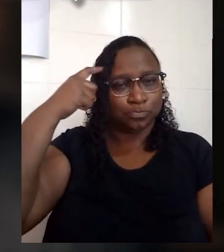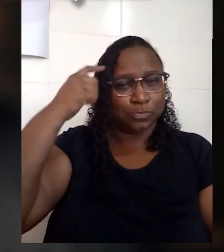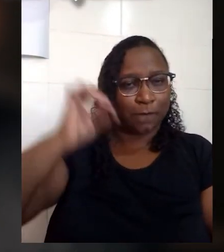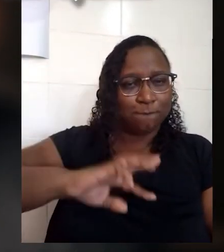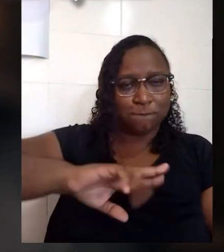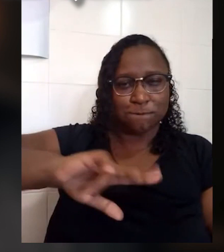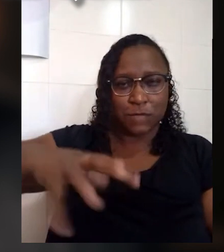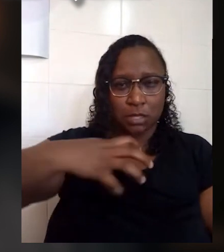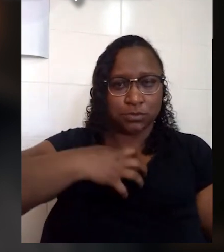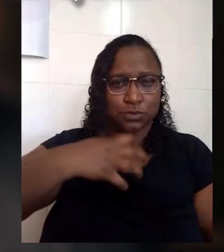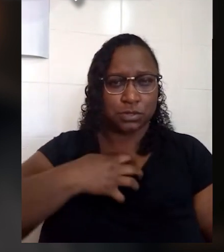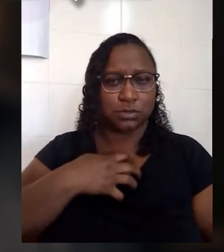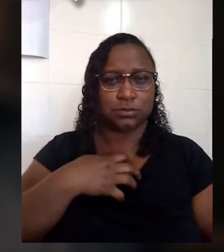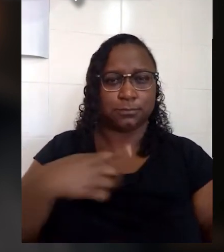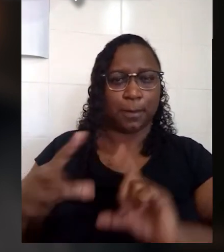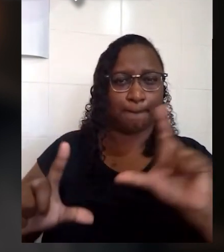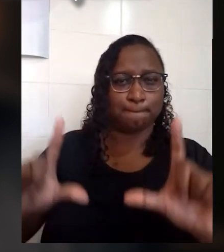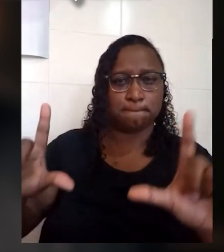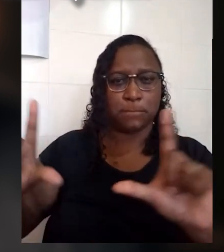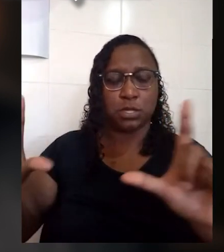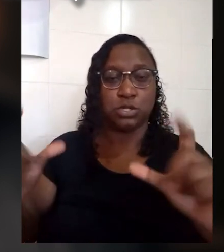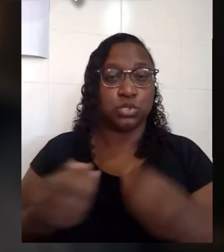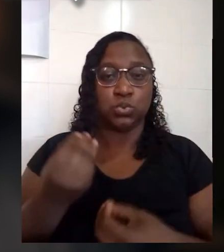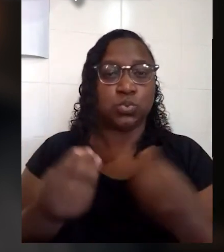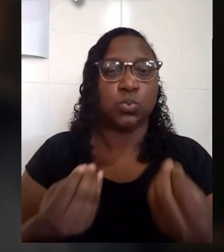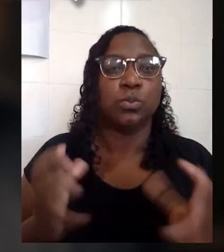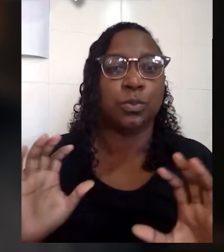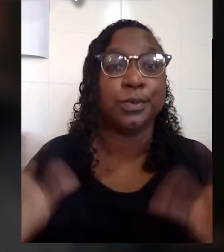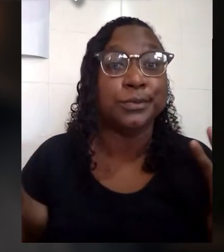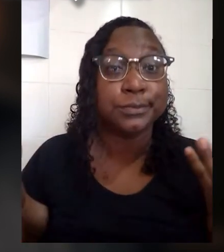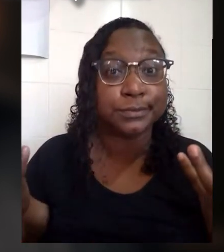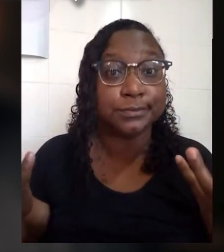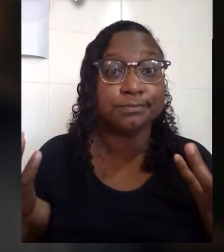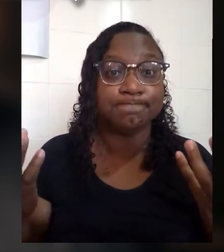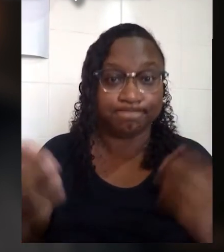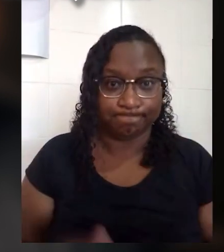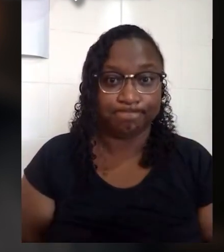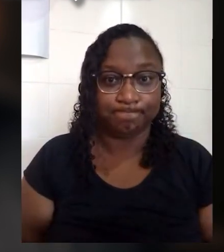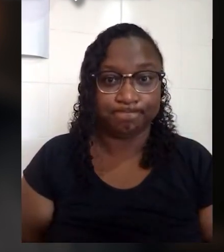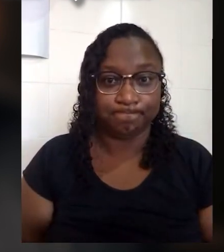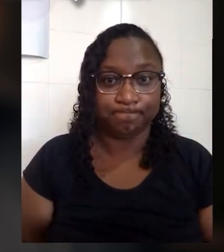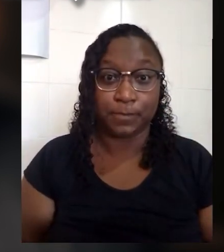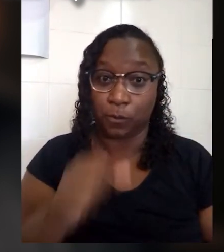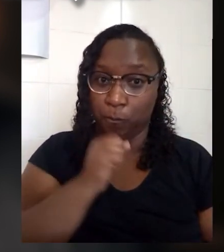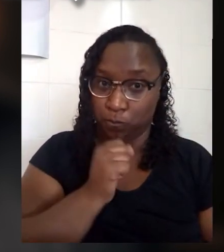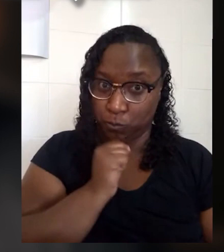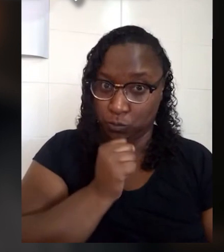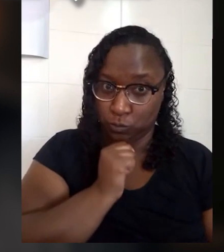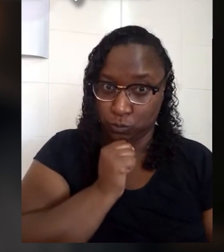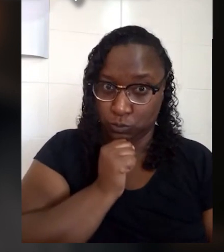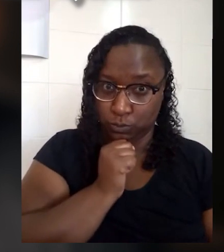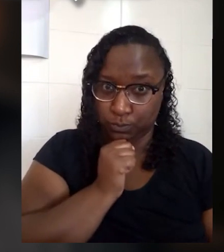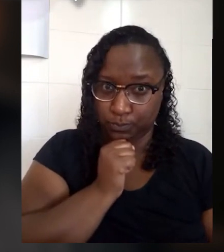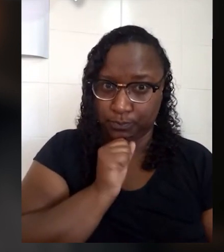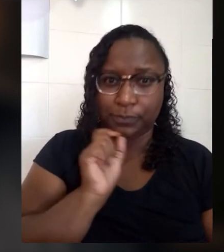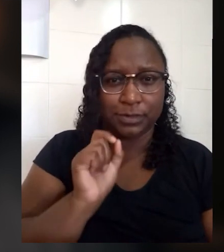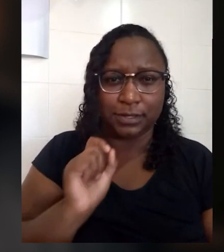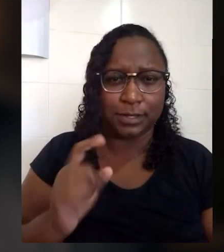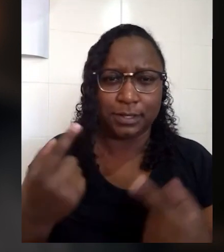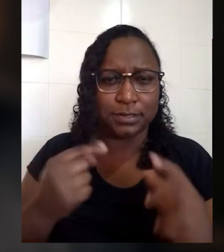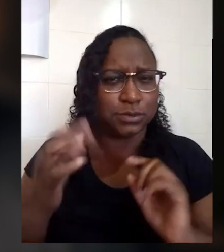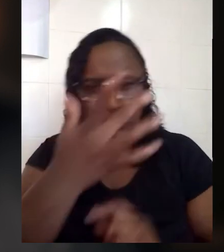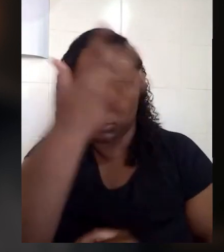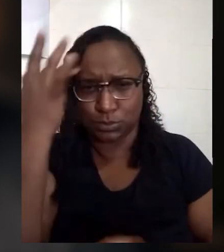inclusive a mídia, sobre como e onde pode ocorrer o abuso ao idoso, quem são as vítimas prováveis e como buscar ajuda.